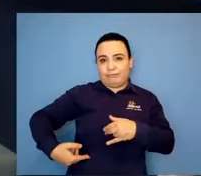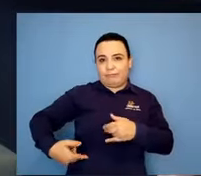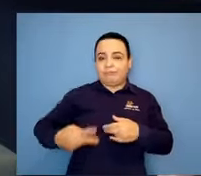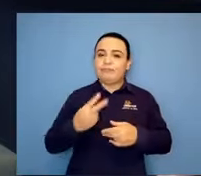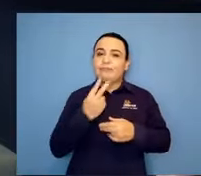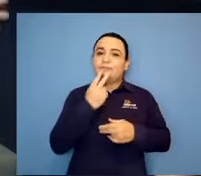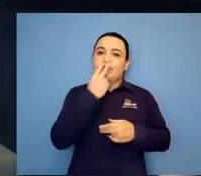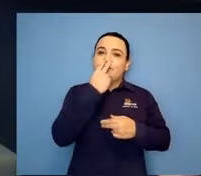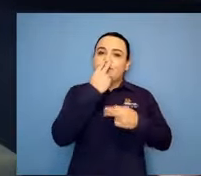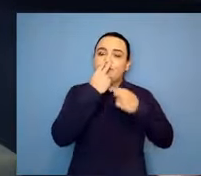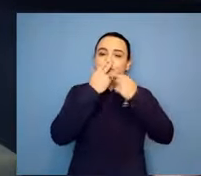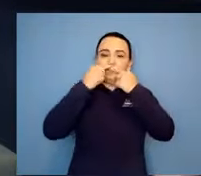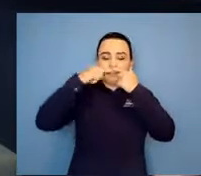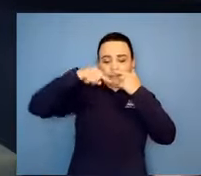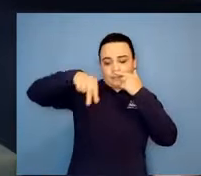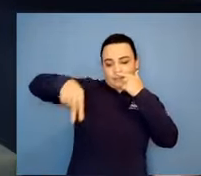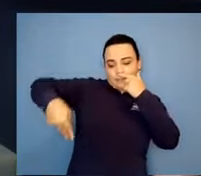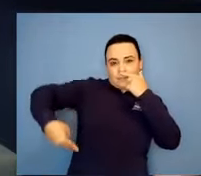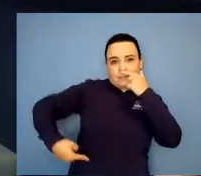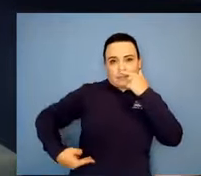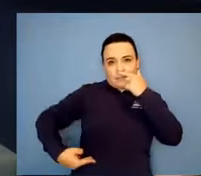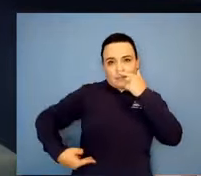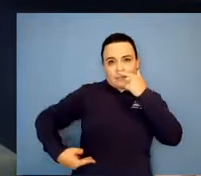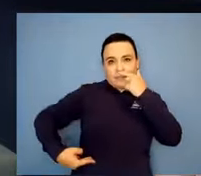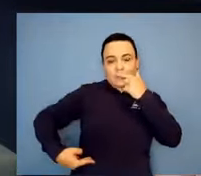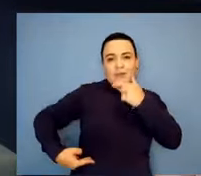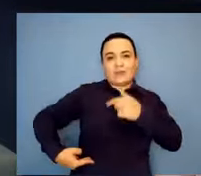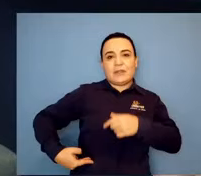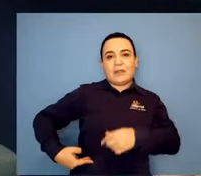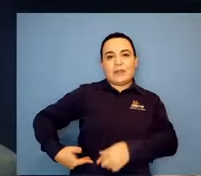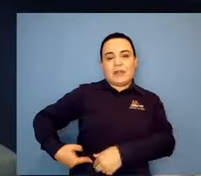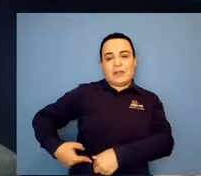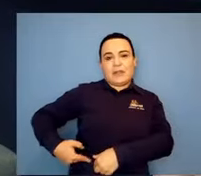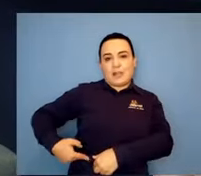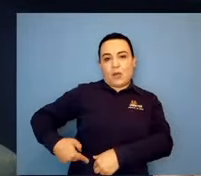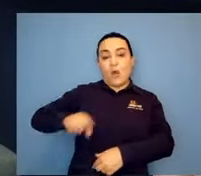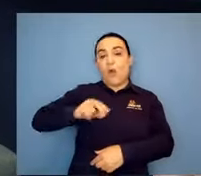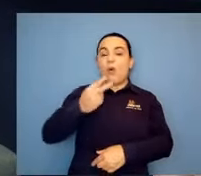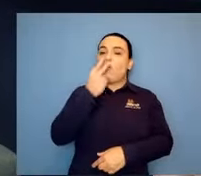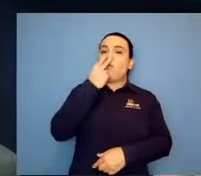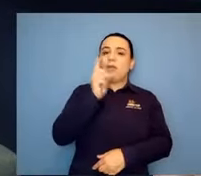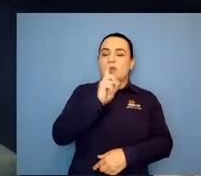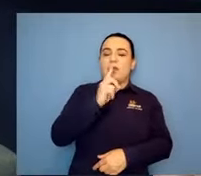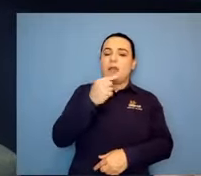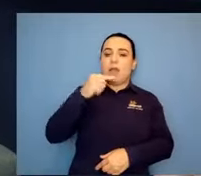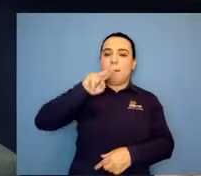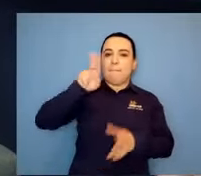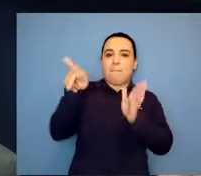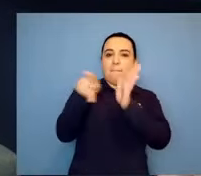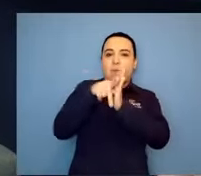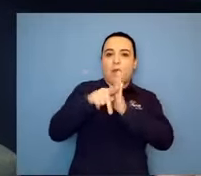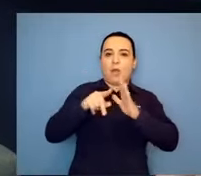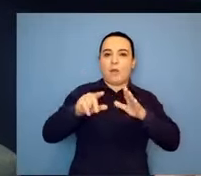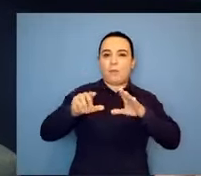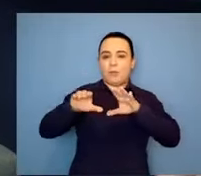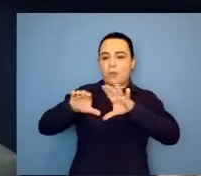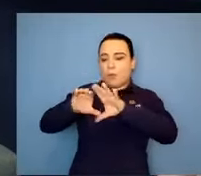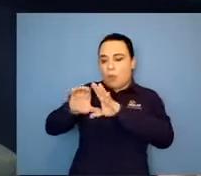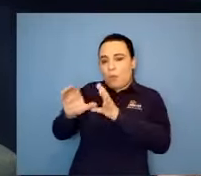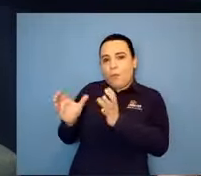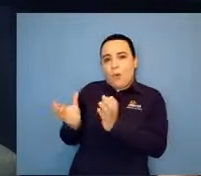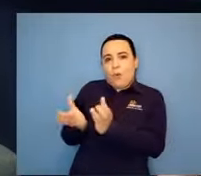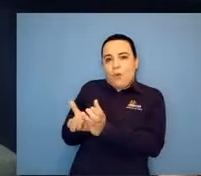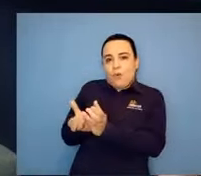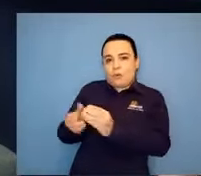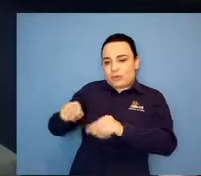lá em 2009, eu agora estou falando de junho de 2009, no Brasil não fazia o exame da doença. Sim.